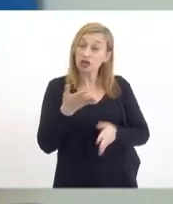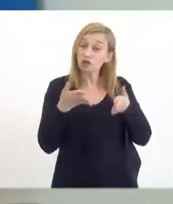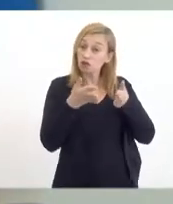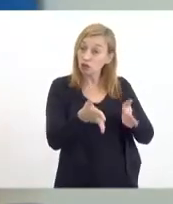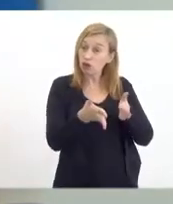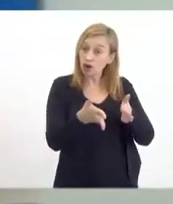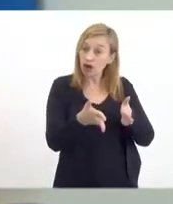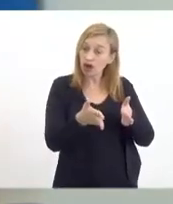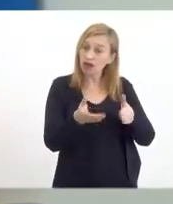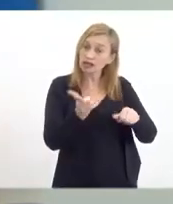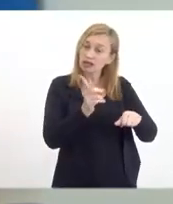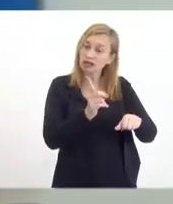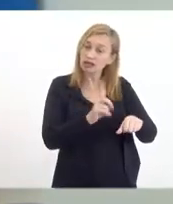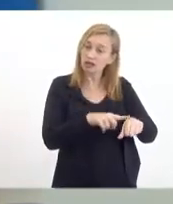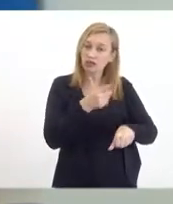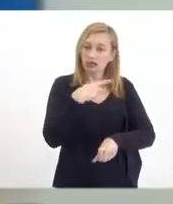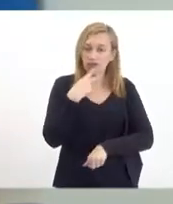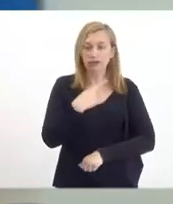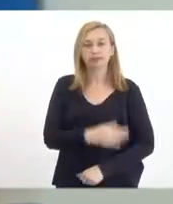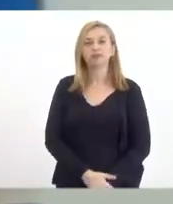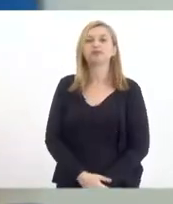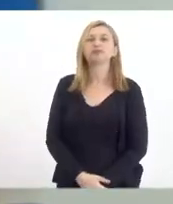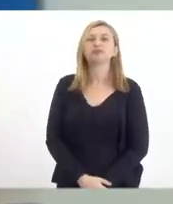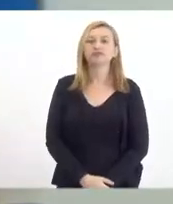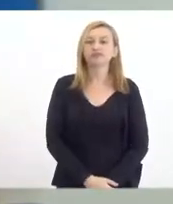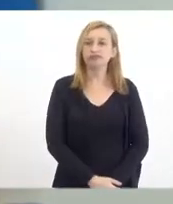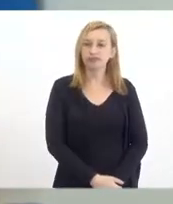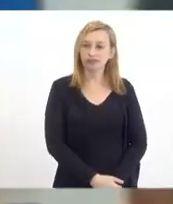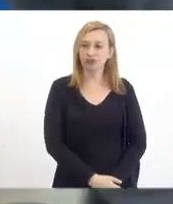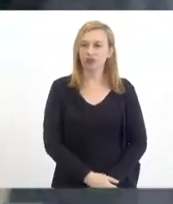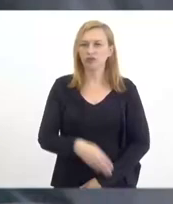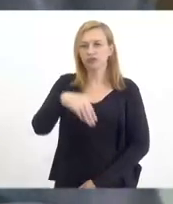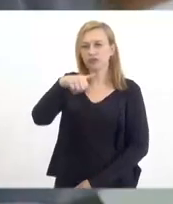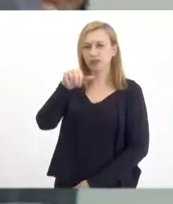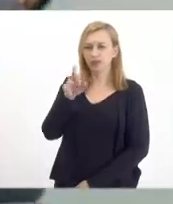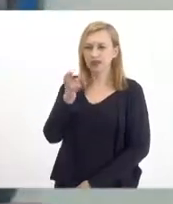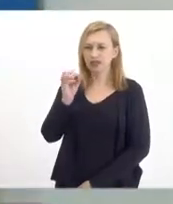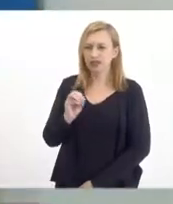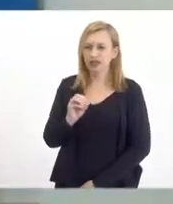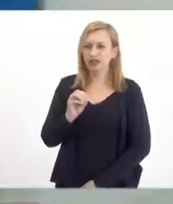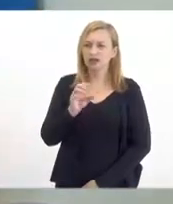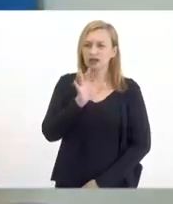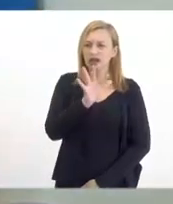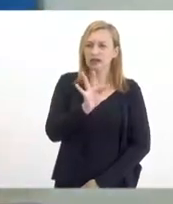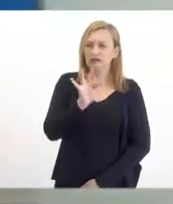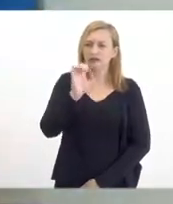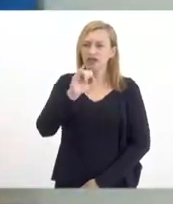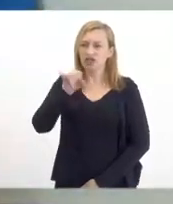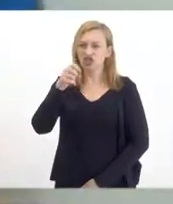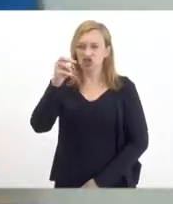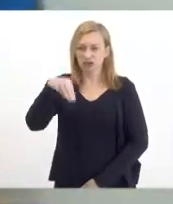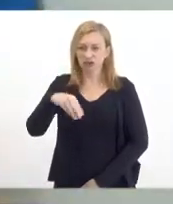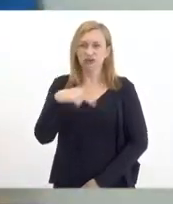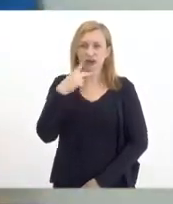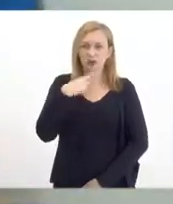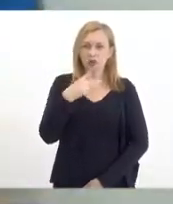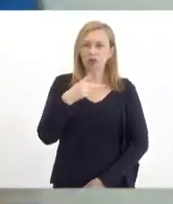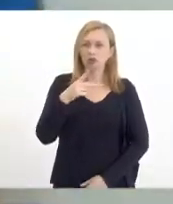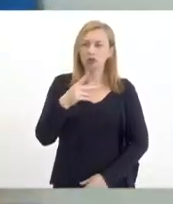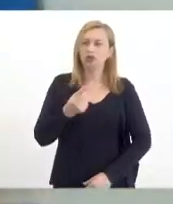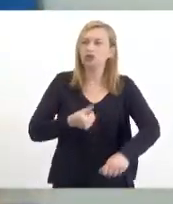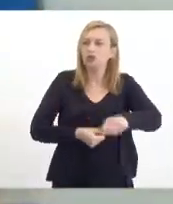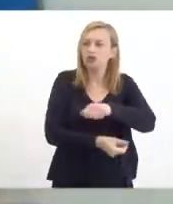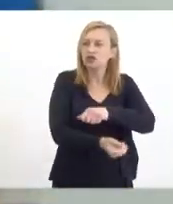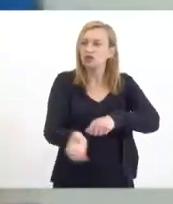esse meu tempinho de fala, que é o seguinte, o Marcelo da Firjan colocou que o Fundo Soberano